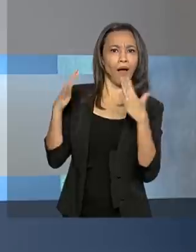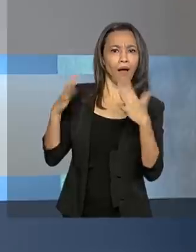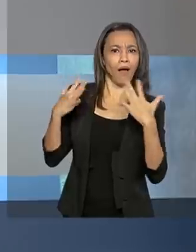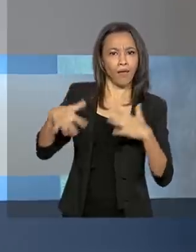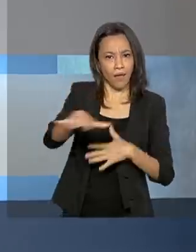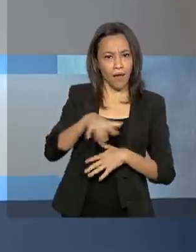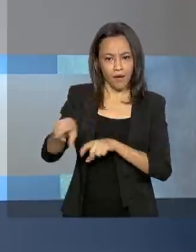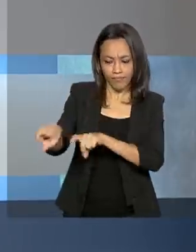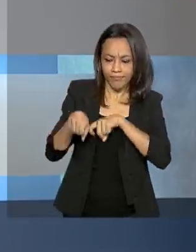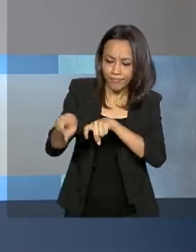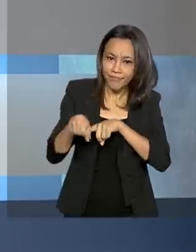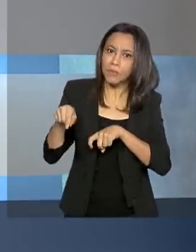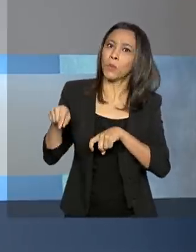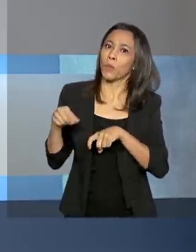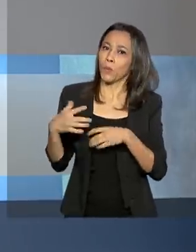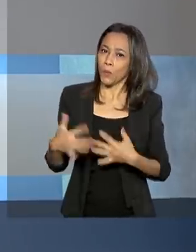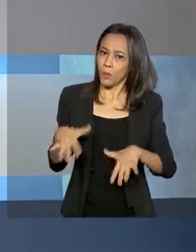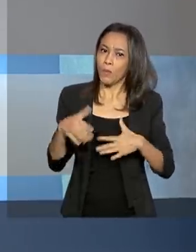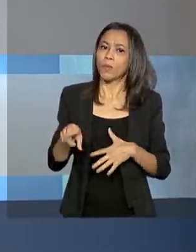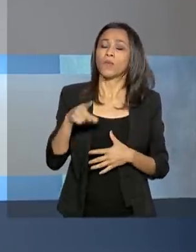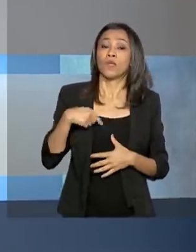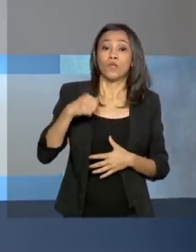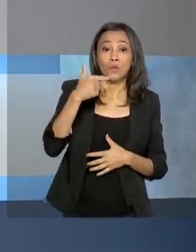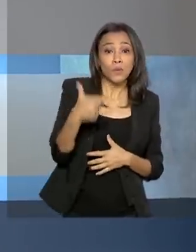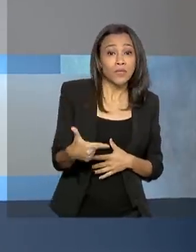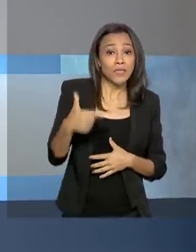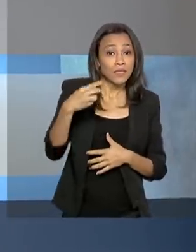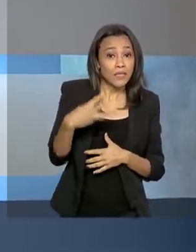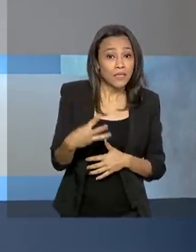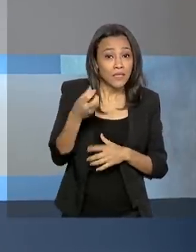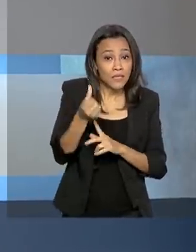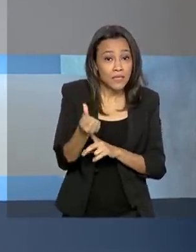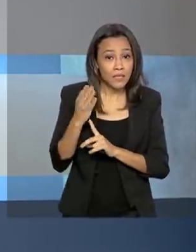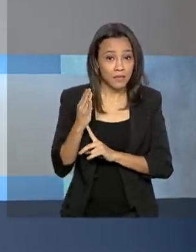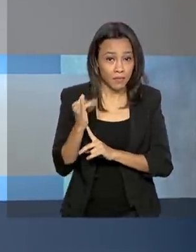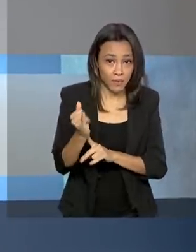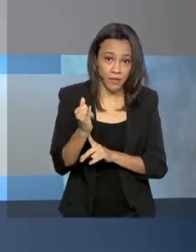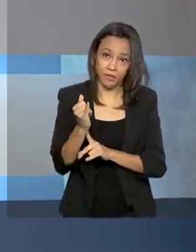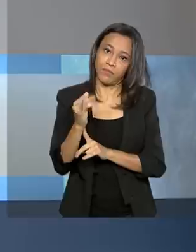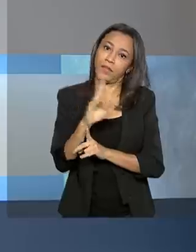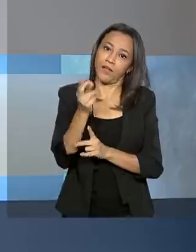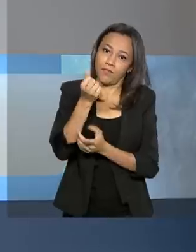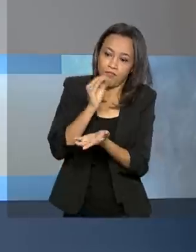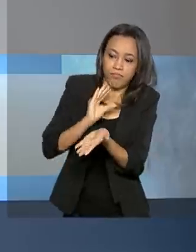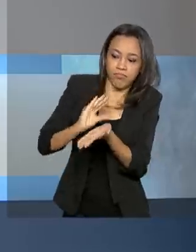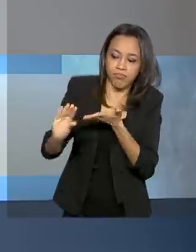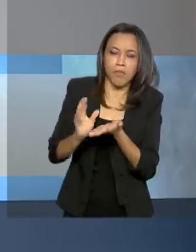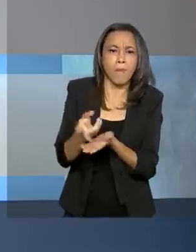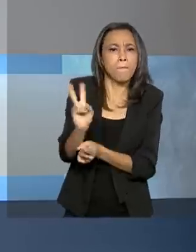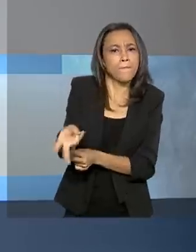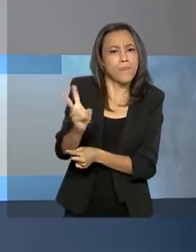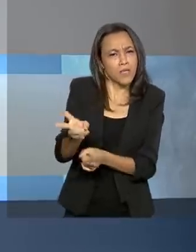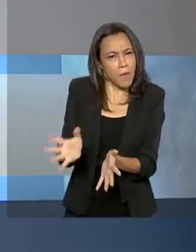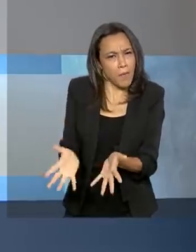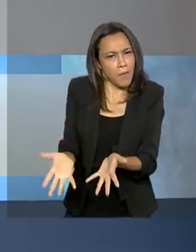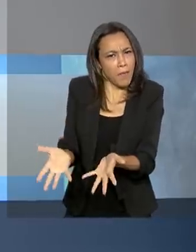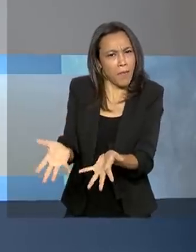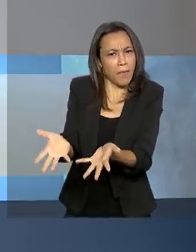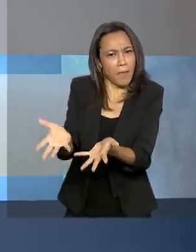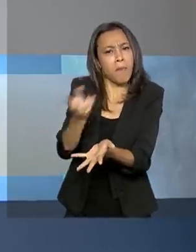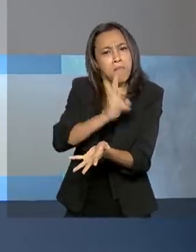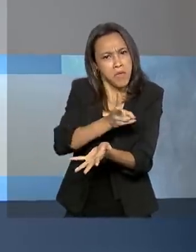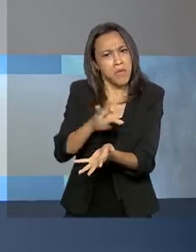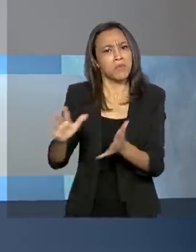agronegócio, que agora vai contar com mais de 236 bilhões de reais para segurar os bons números, mesmo em meio à pandemia.